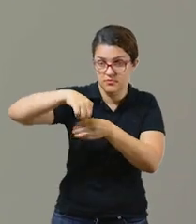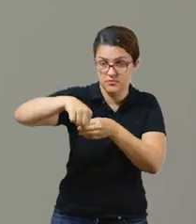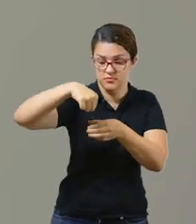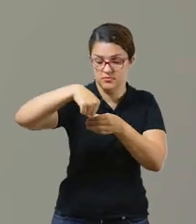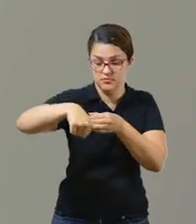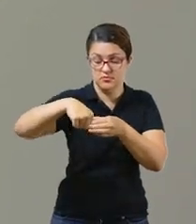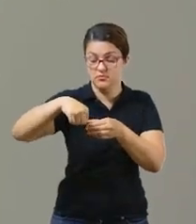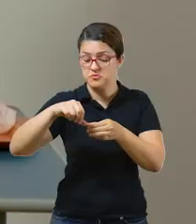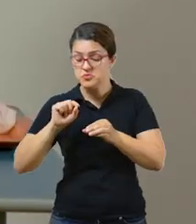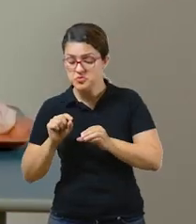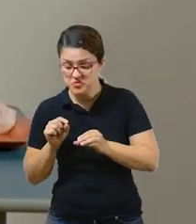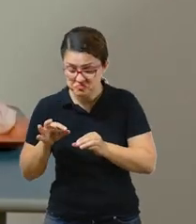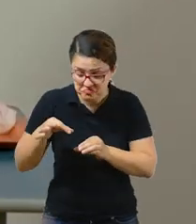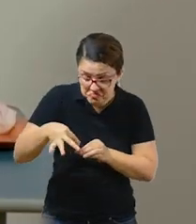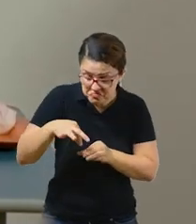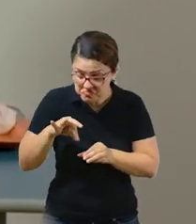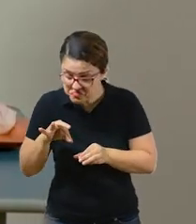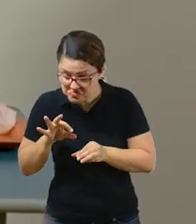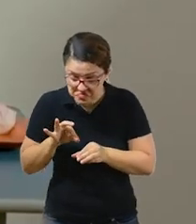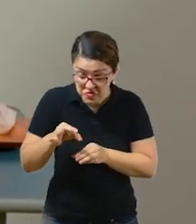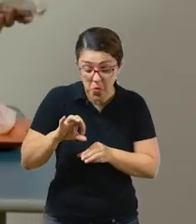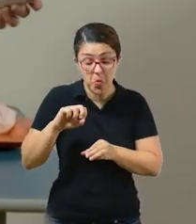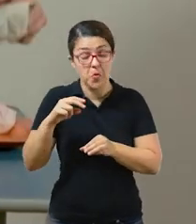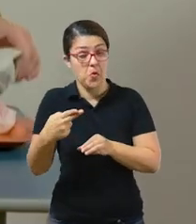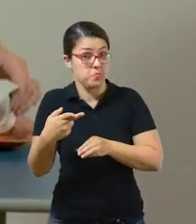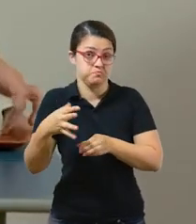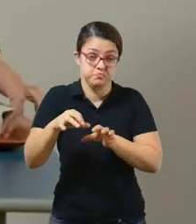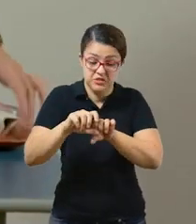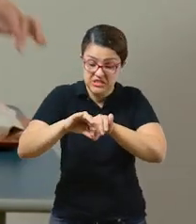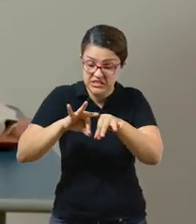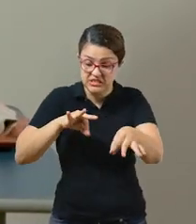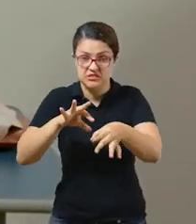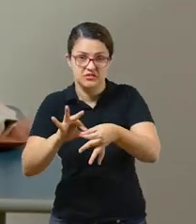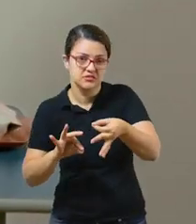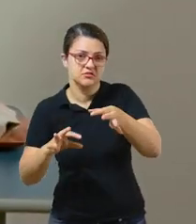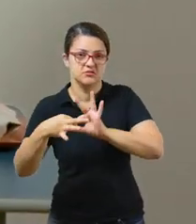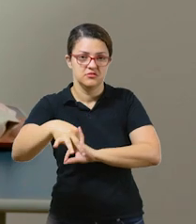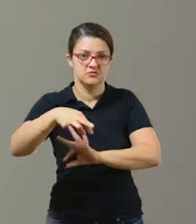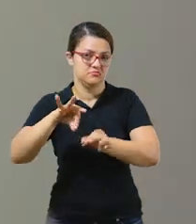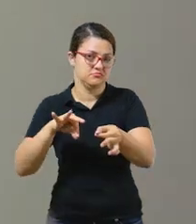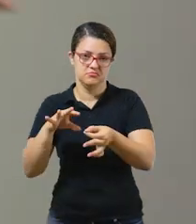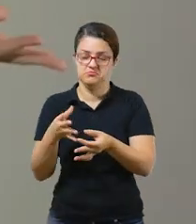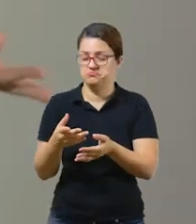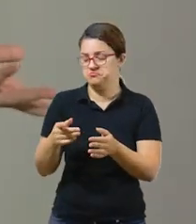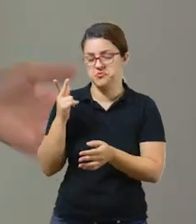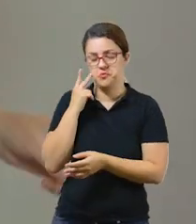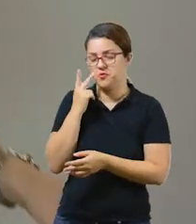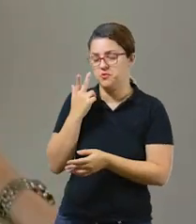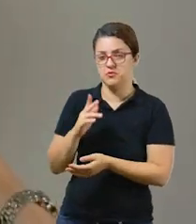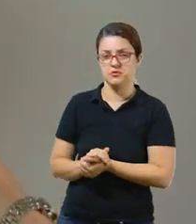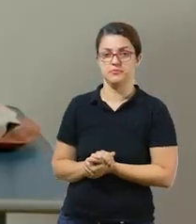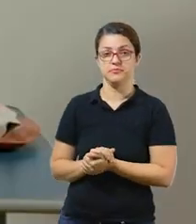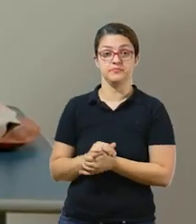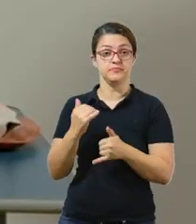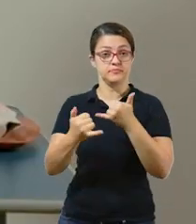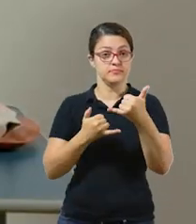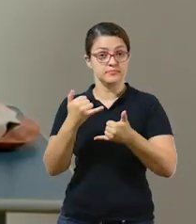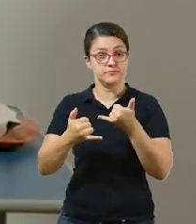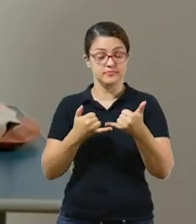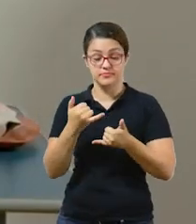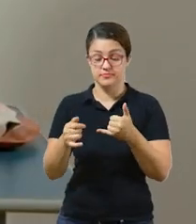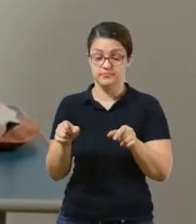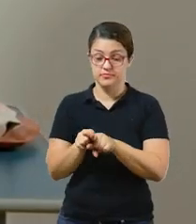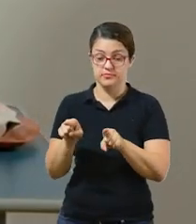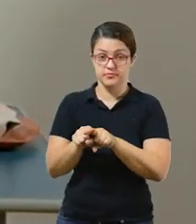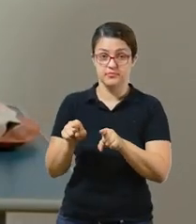e vai tirando. Ou ele vai rasgar mesmo, que é coisa de criança, é normal que ele faça. E essa brincadeira, ela pode criar